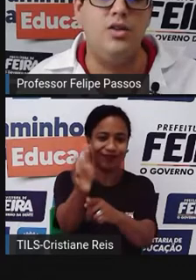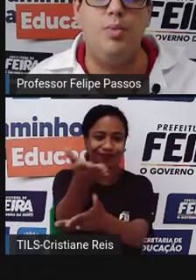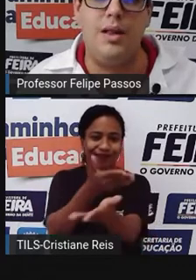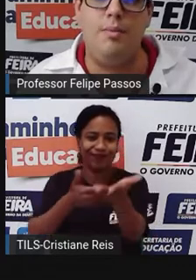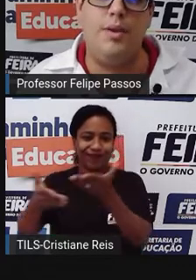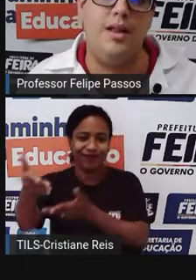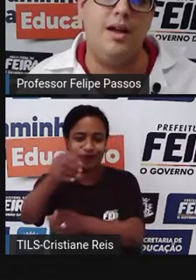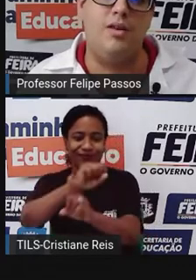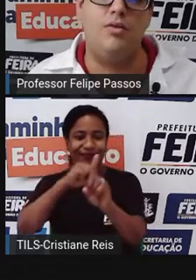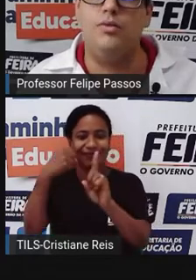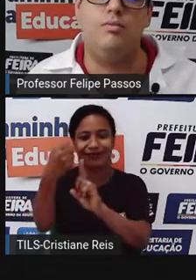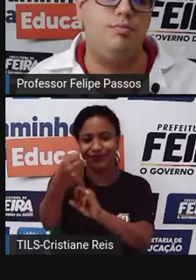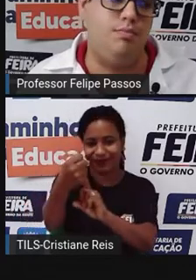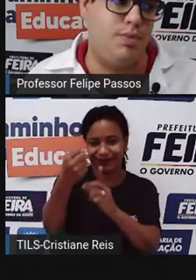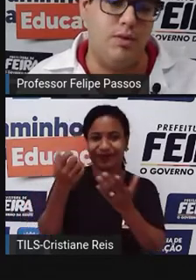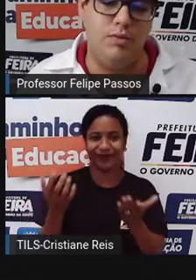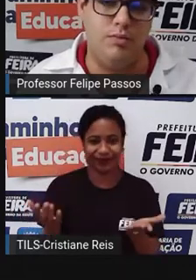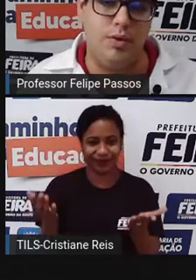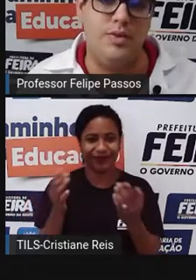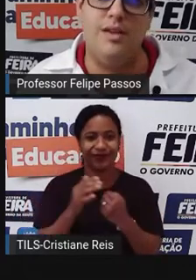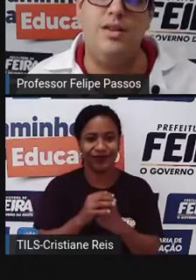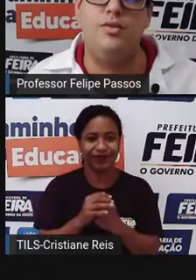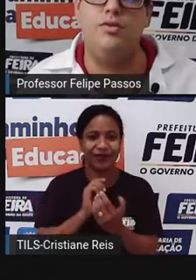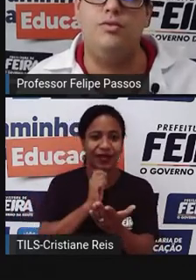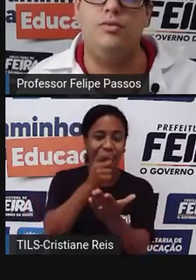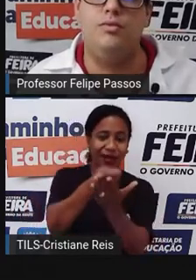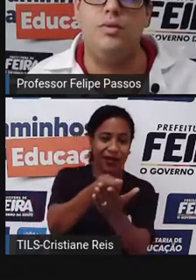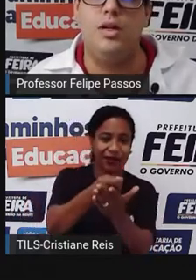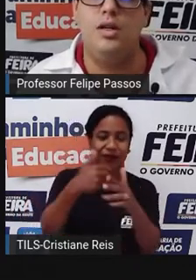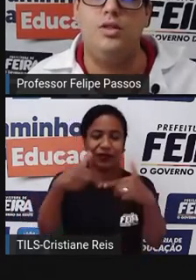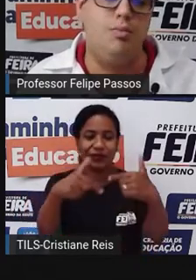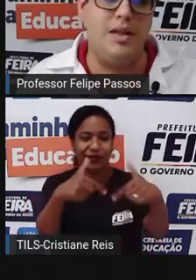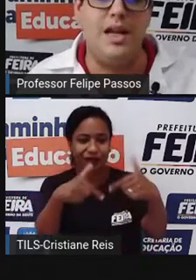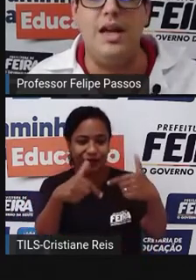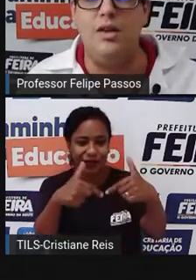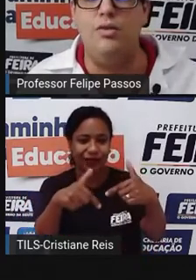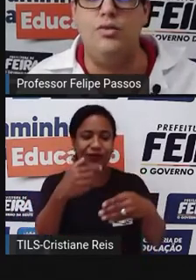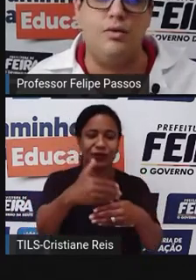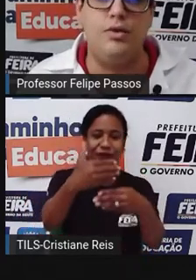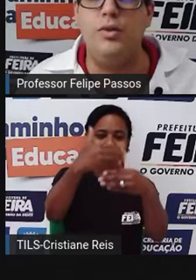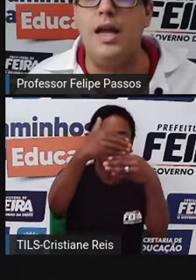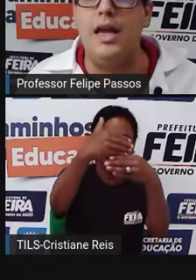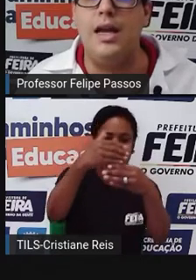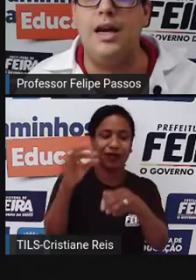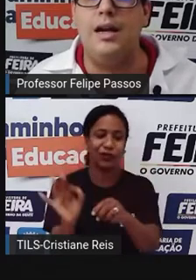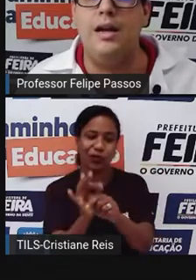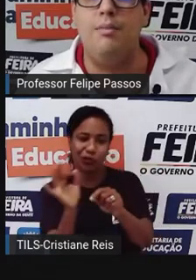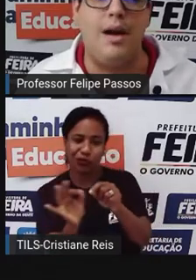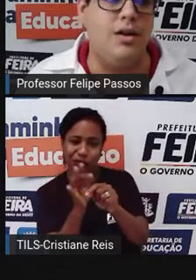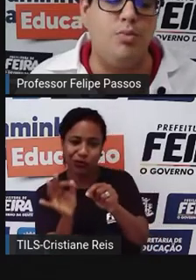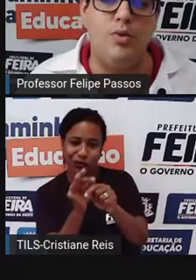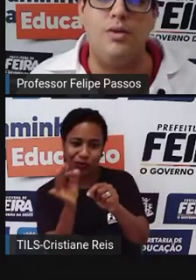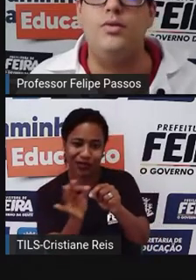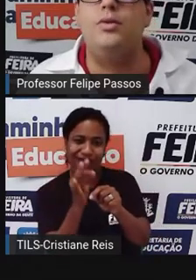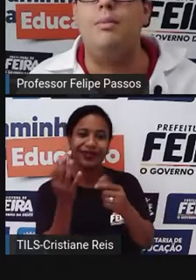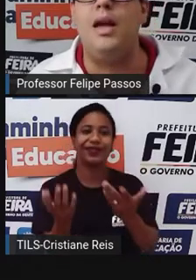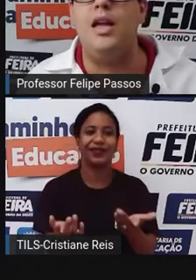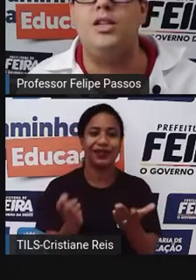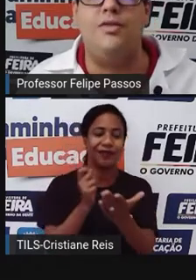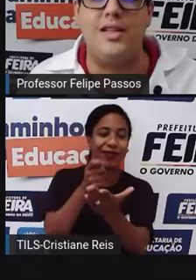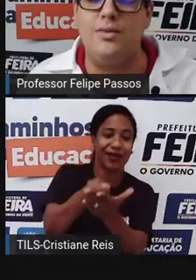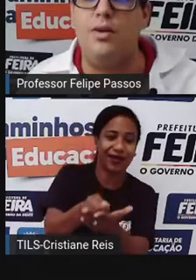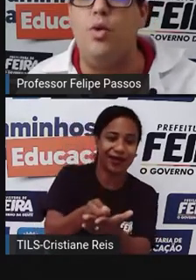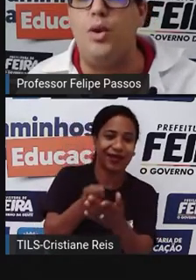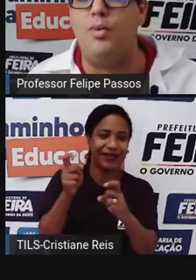Pagando pelo serviço de um pedreiro, de uma costureira, pagando por uma consulta